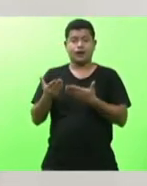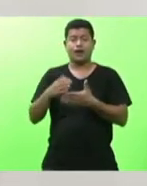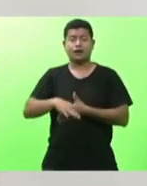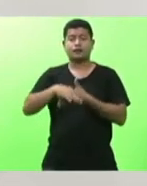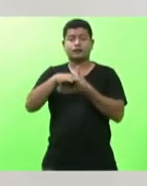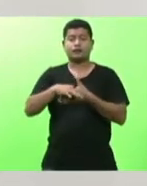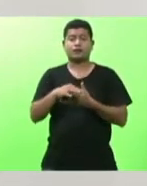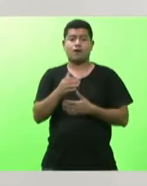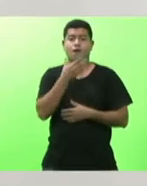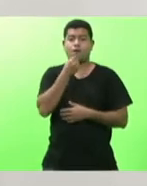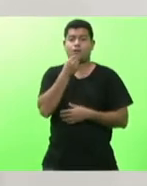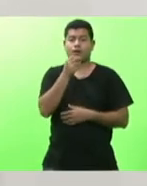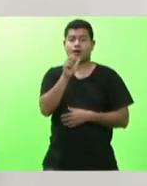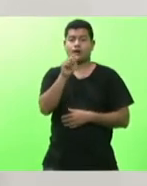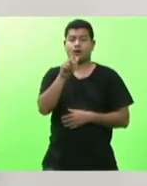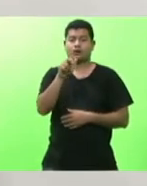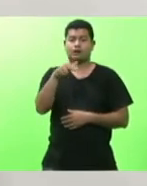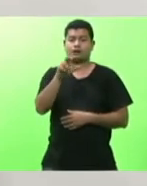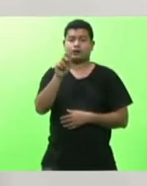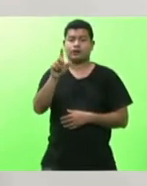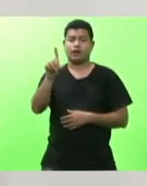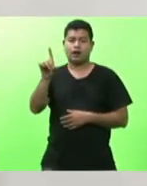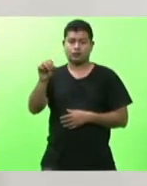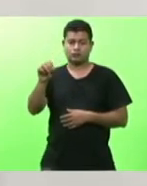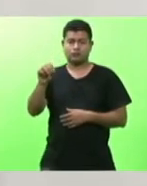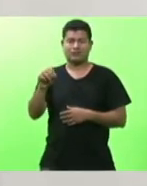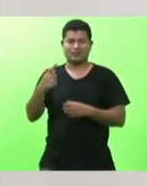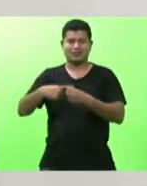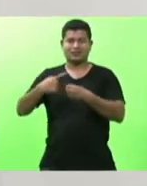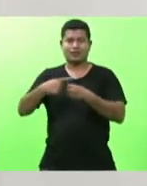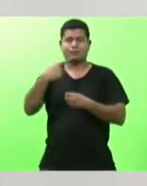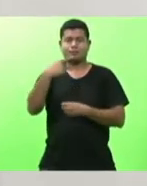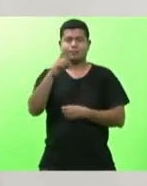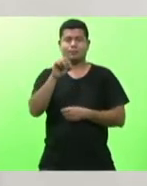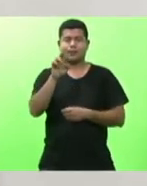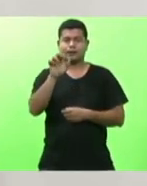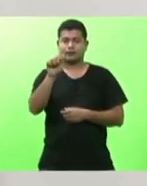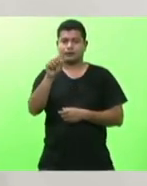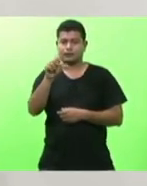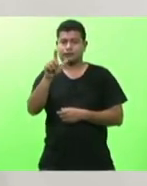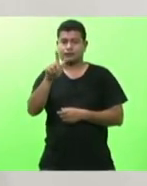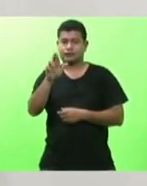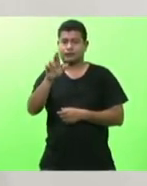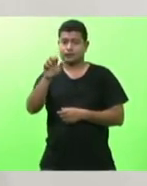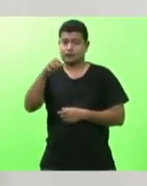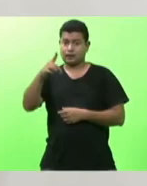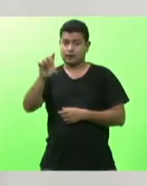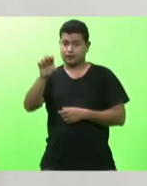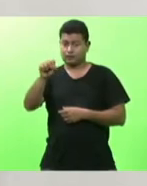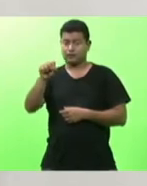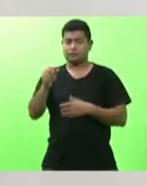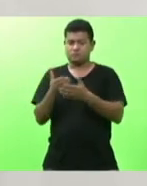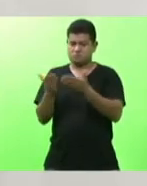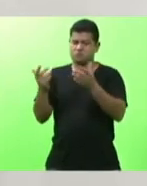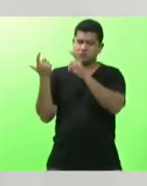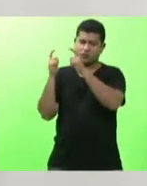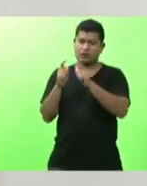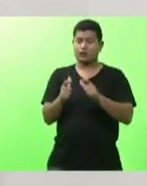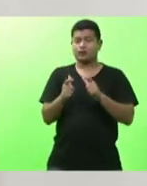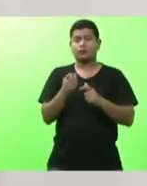Felipe pela importância e pela visão que tem dado as tradições a cultura